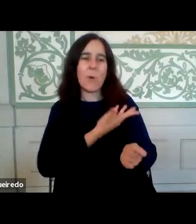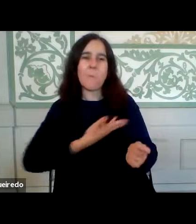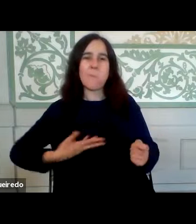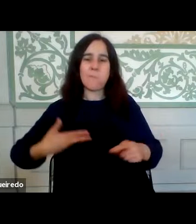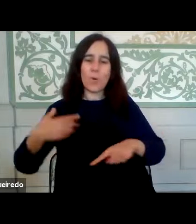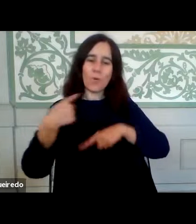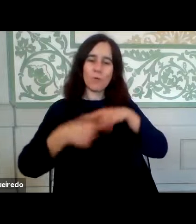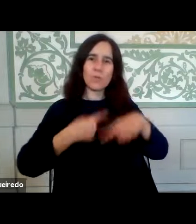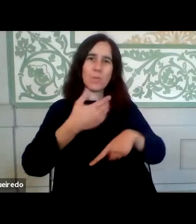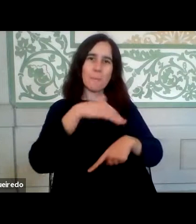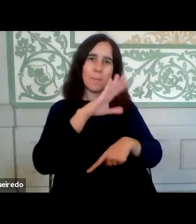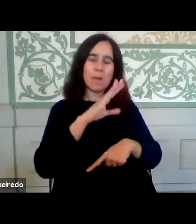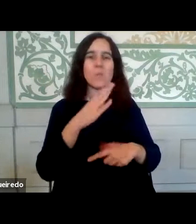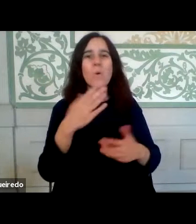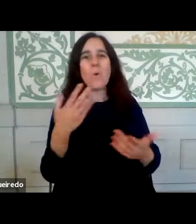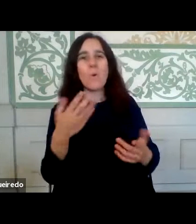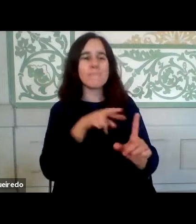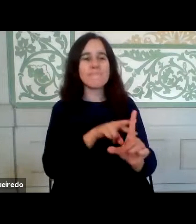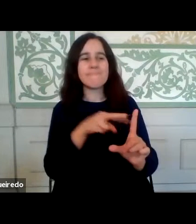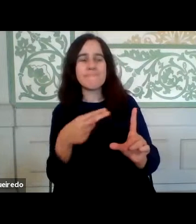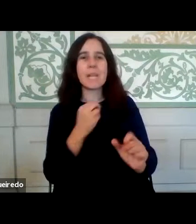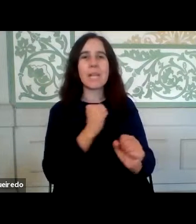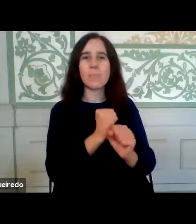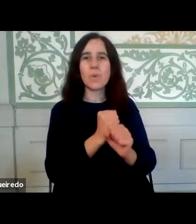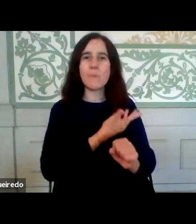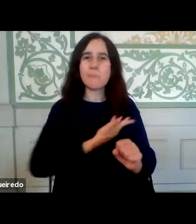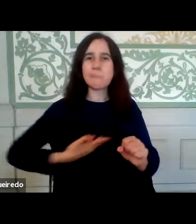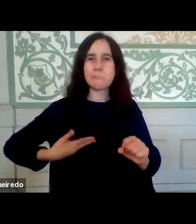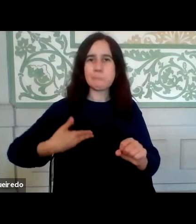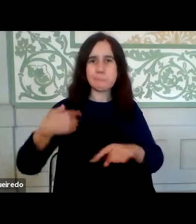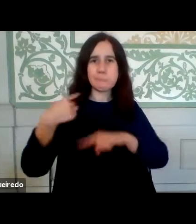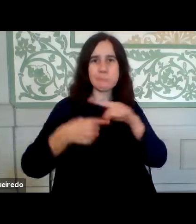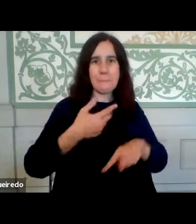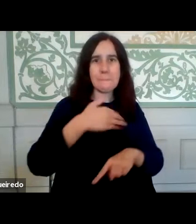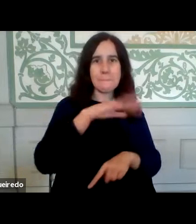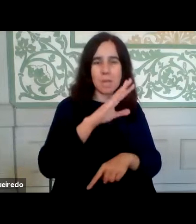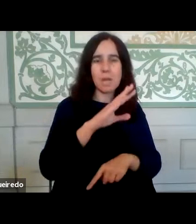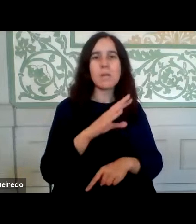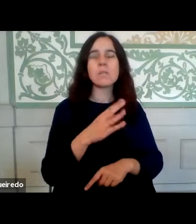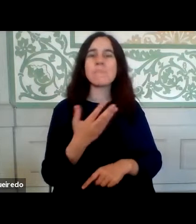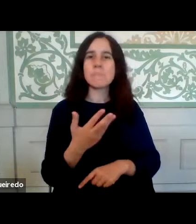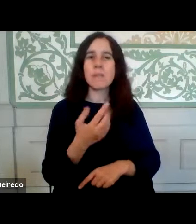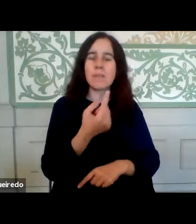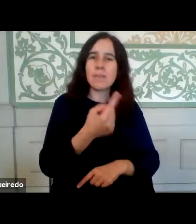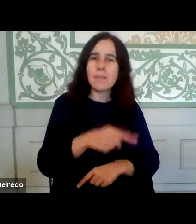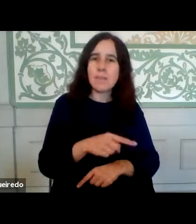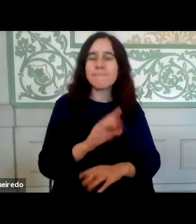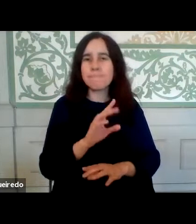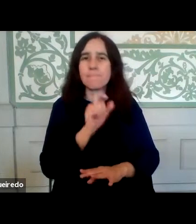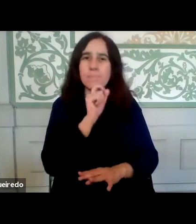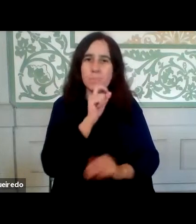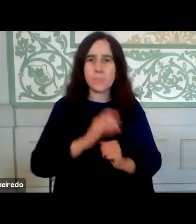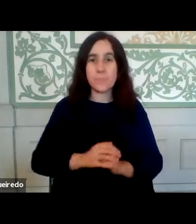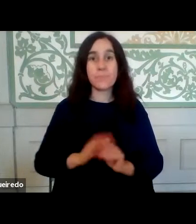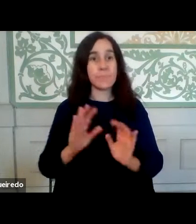ou que tivessem uma abordagem laboral mais conservadora, pudessem ter. E, portanto, o